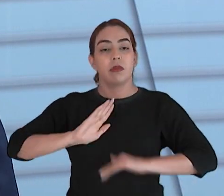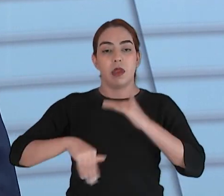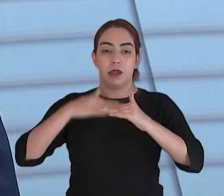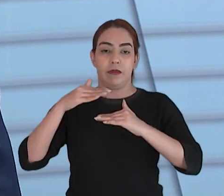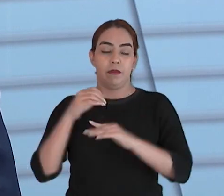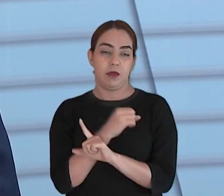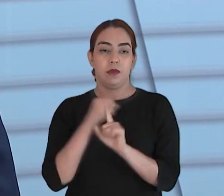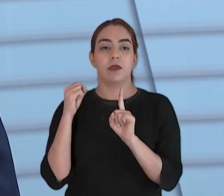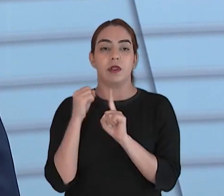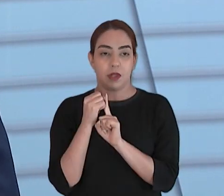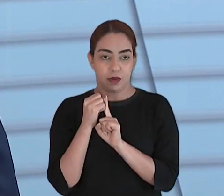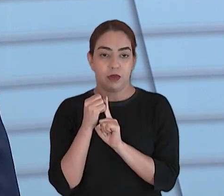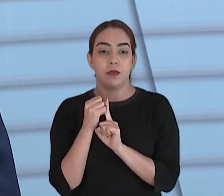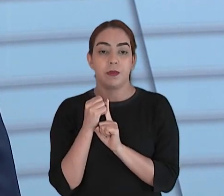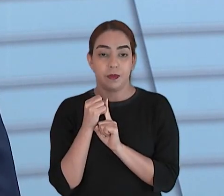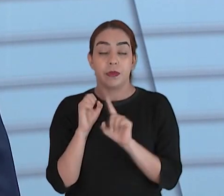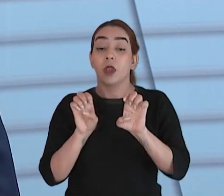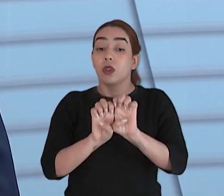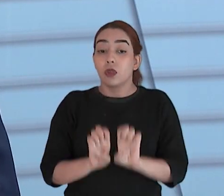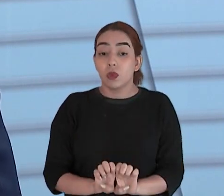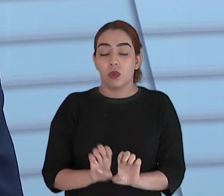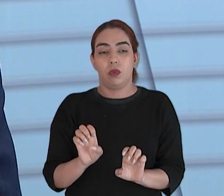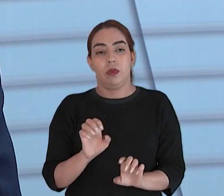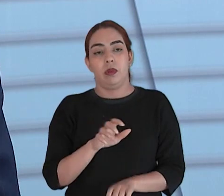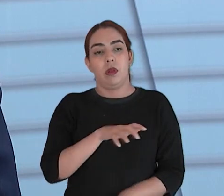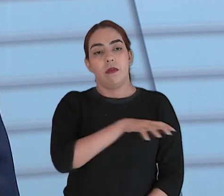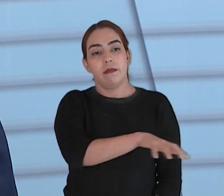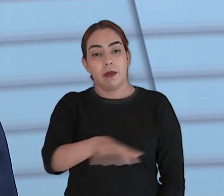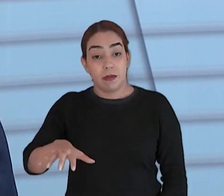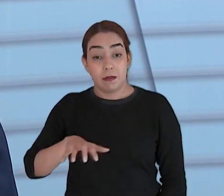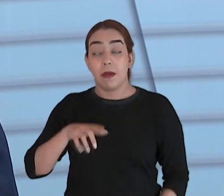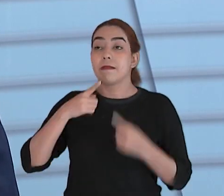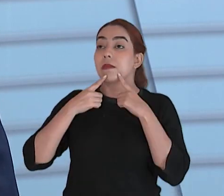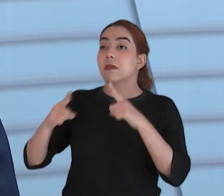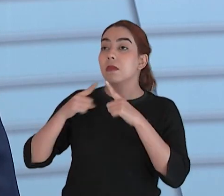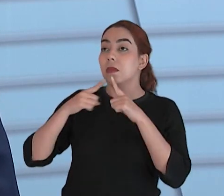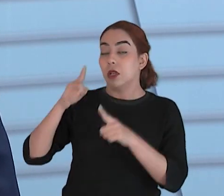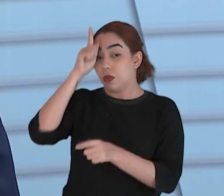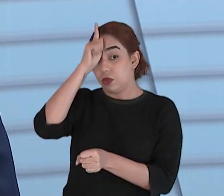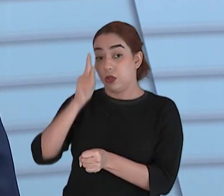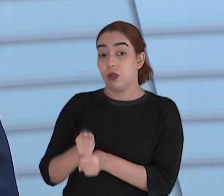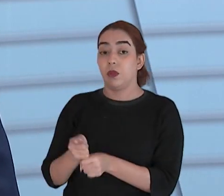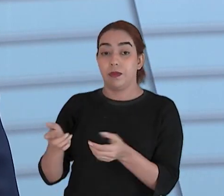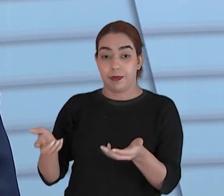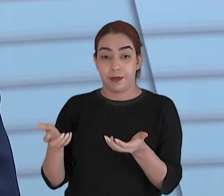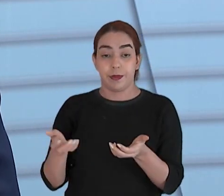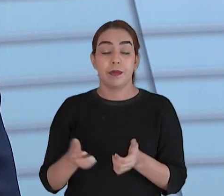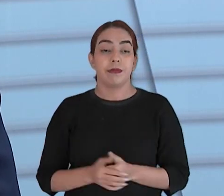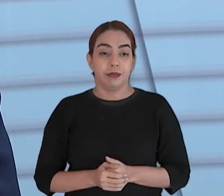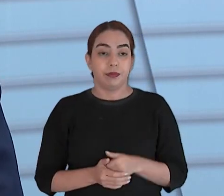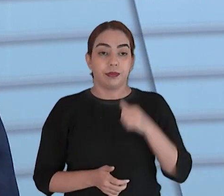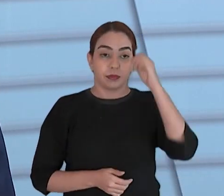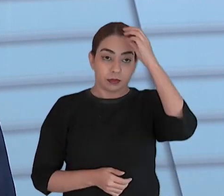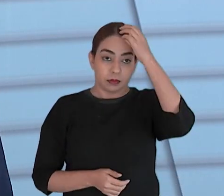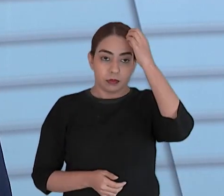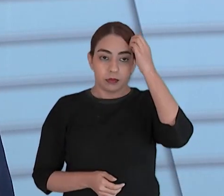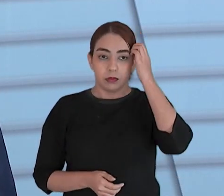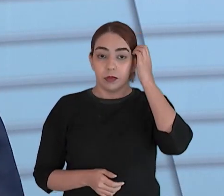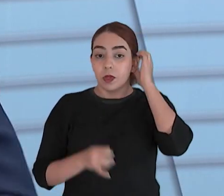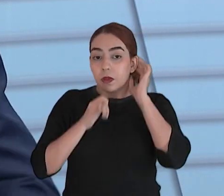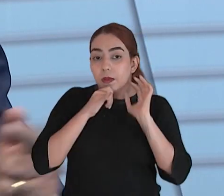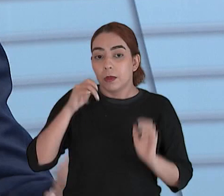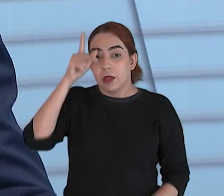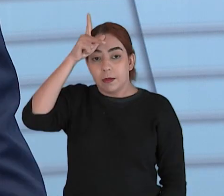que a gente continue cobrando dos gestores e aí o gestor seja ele o